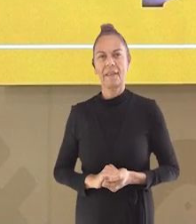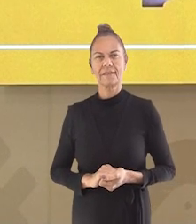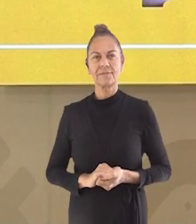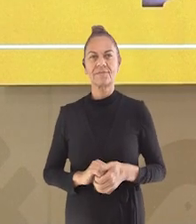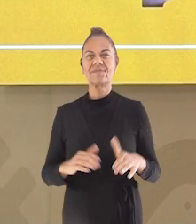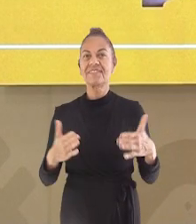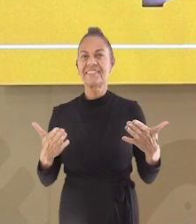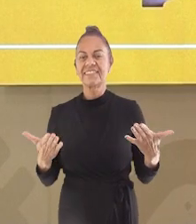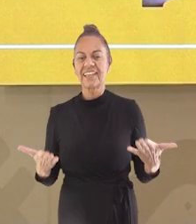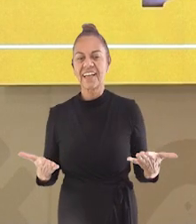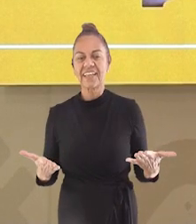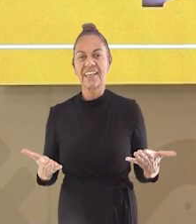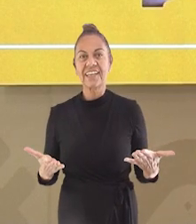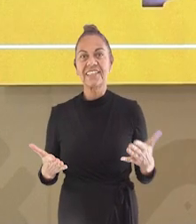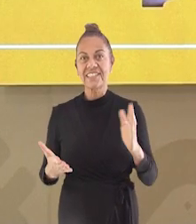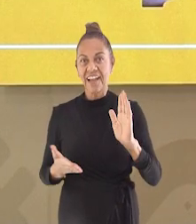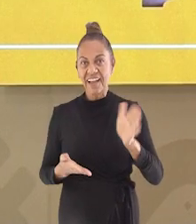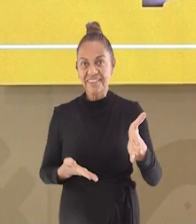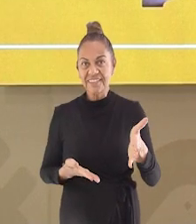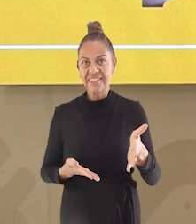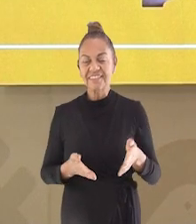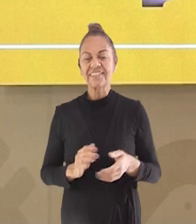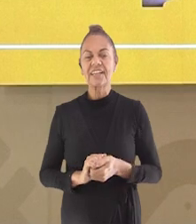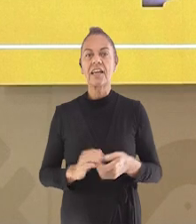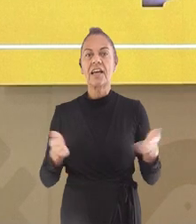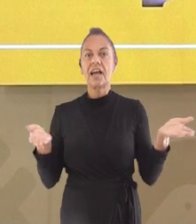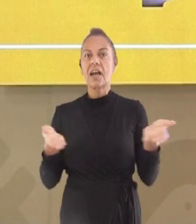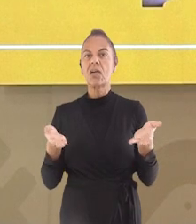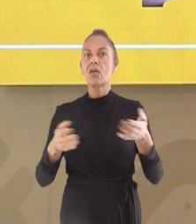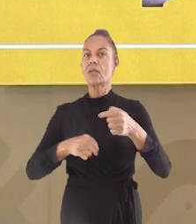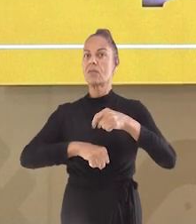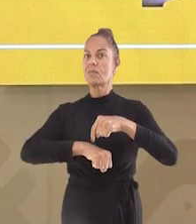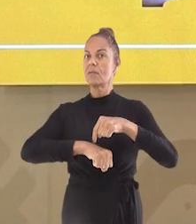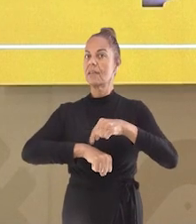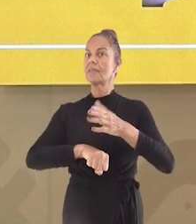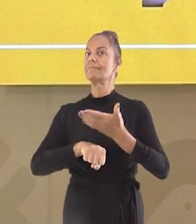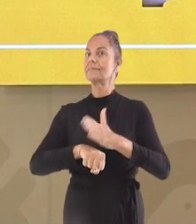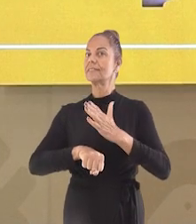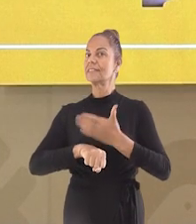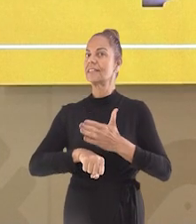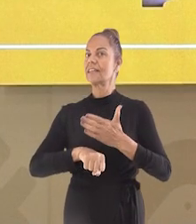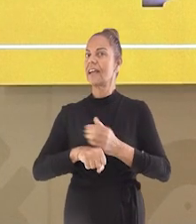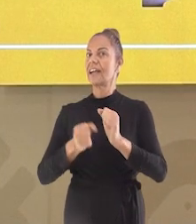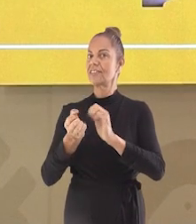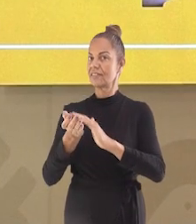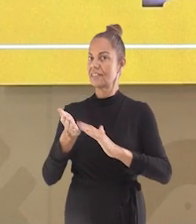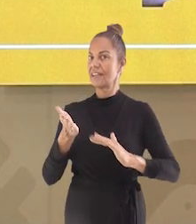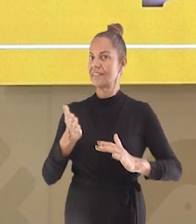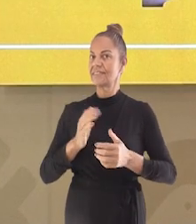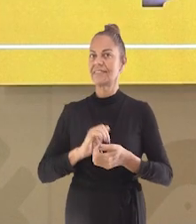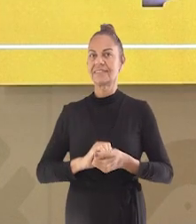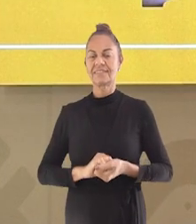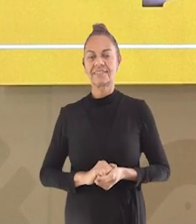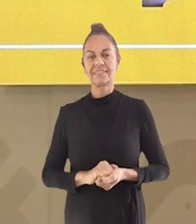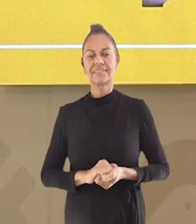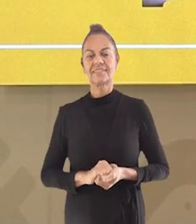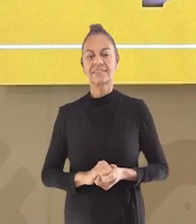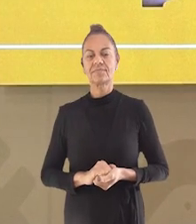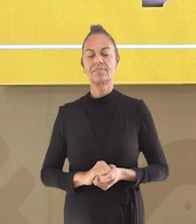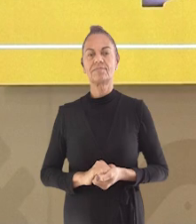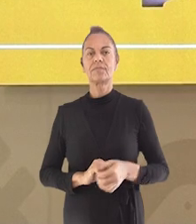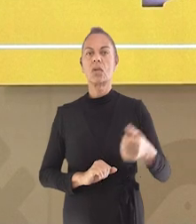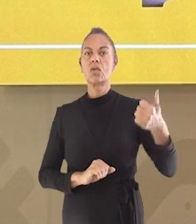seu celular para o QR Code que aparece aí na sua tela e marque já a sua presença. E aí, marcou?